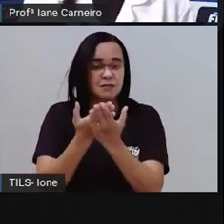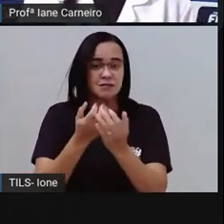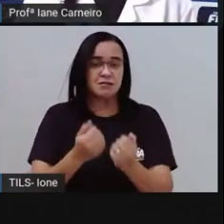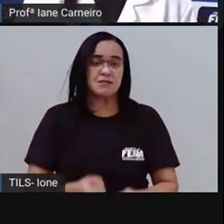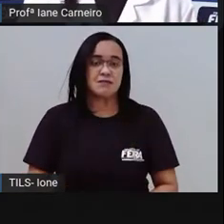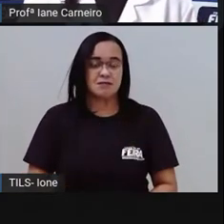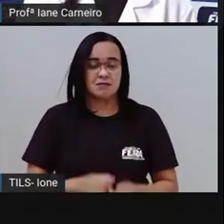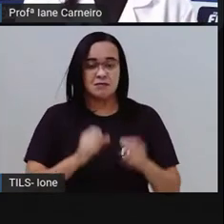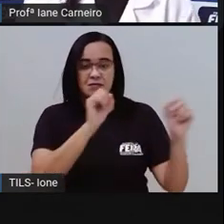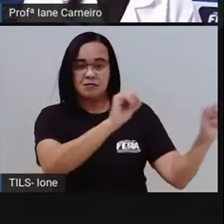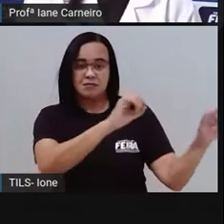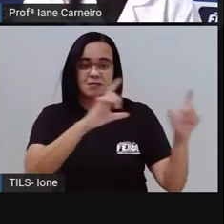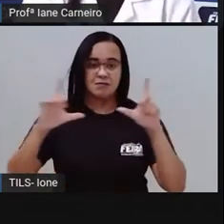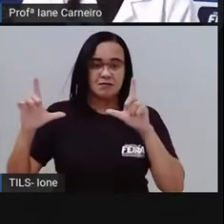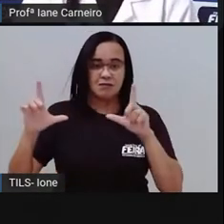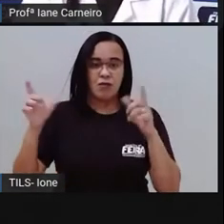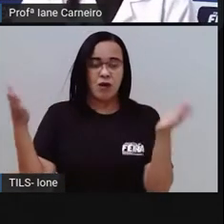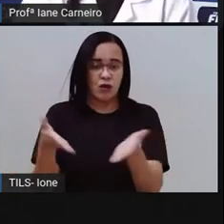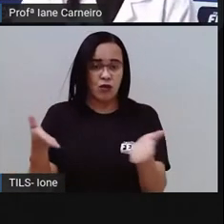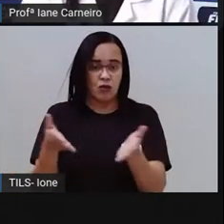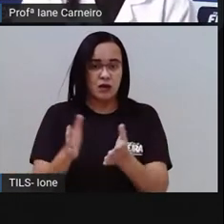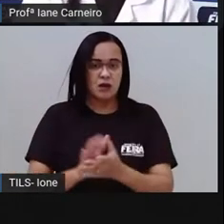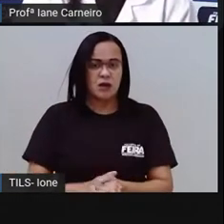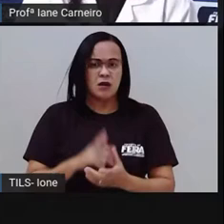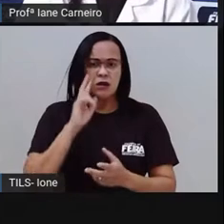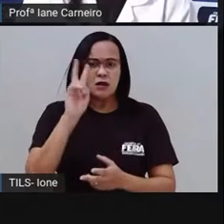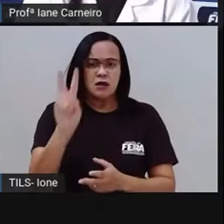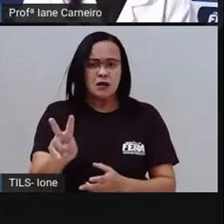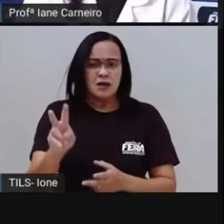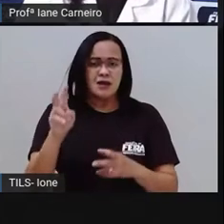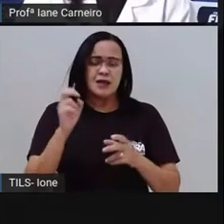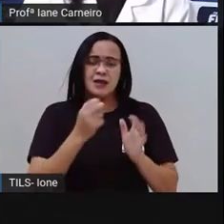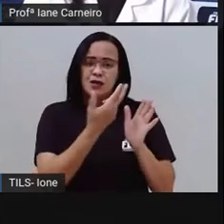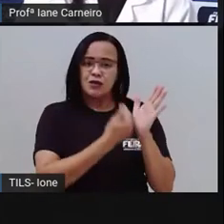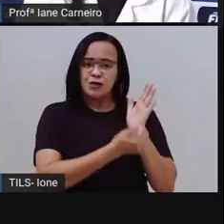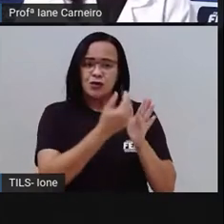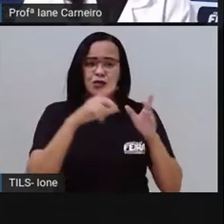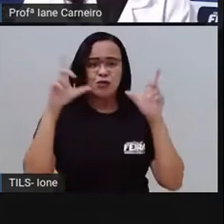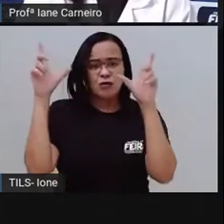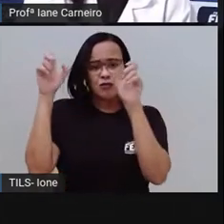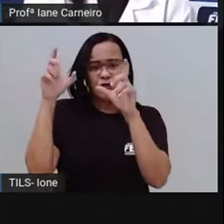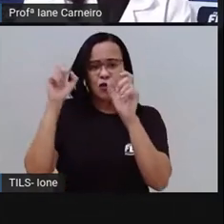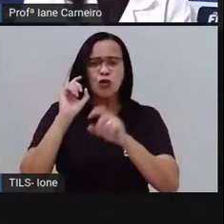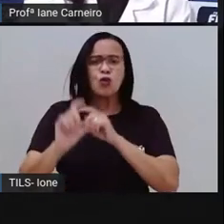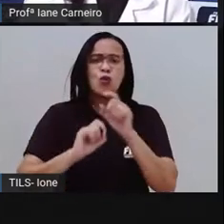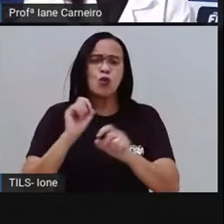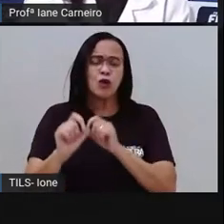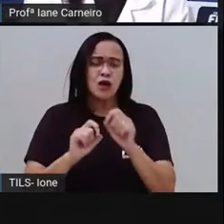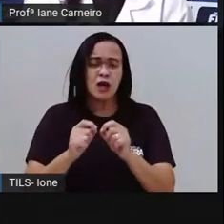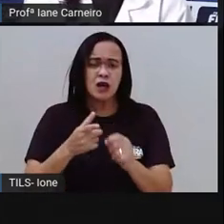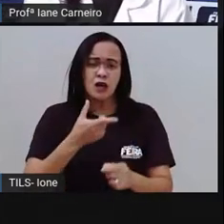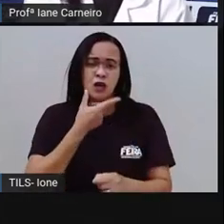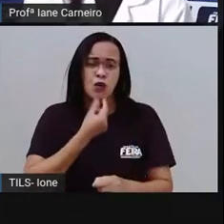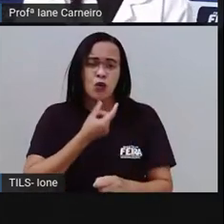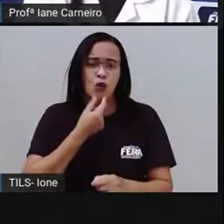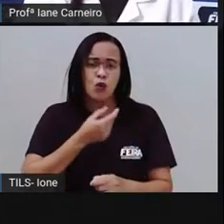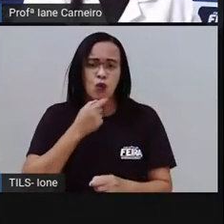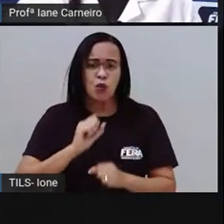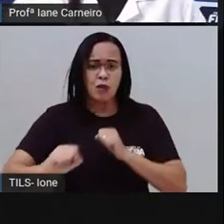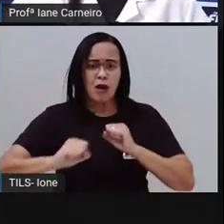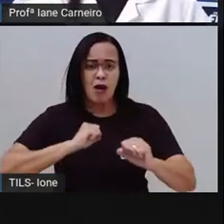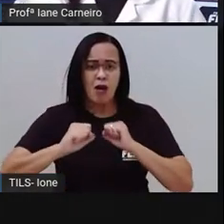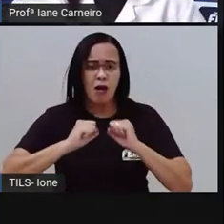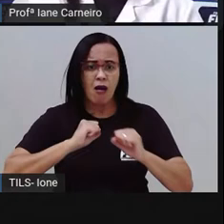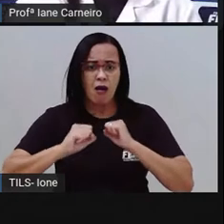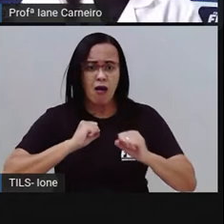Deixa a Pró passar aqui o slide. Então, olha só a imagem que a Pró colocou. O menininho descendo a ladeira ali, ó, com uma